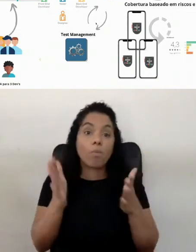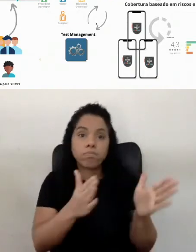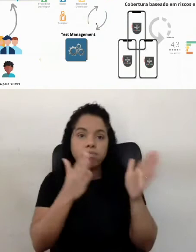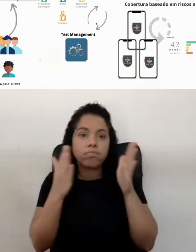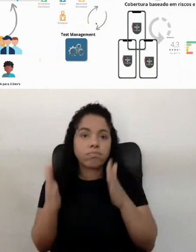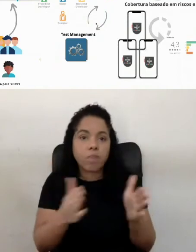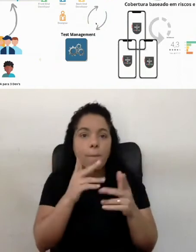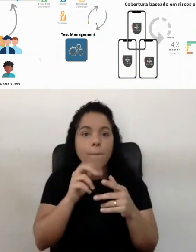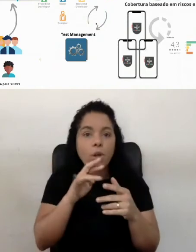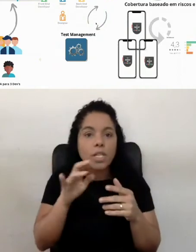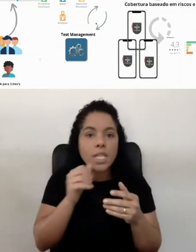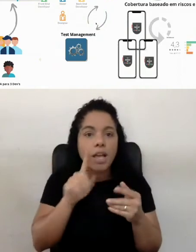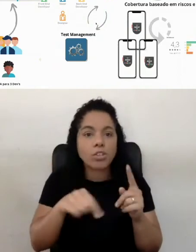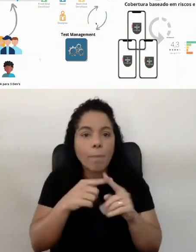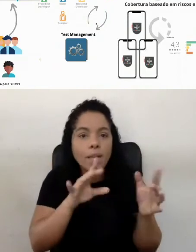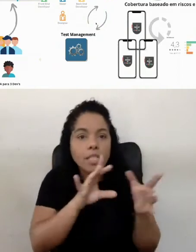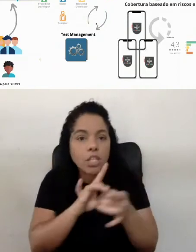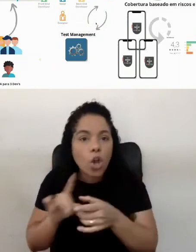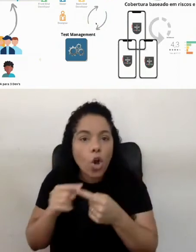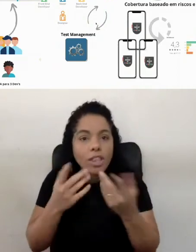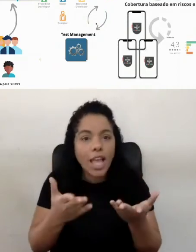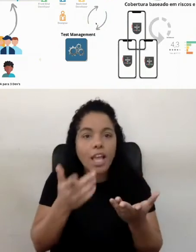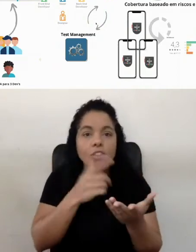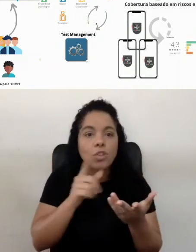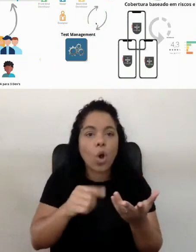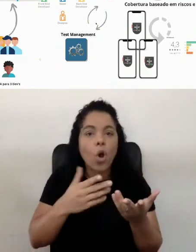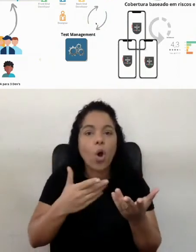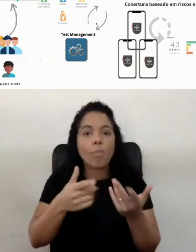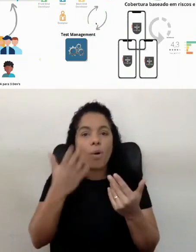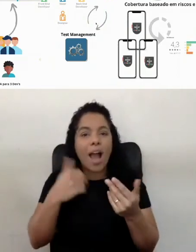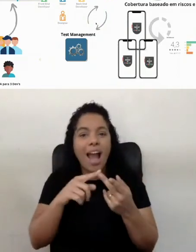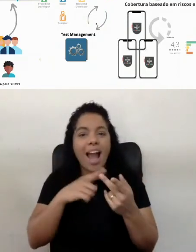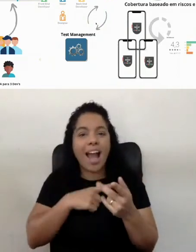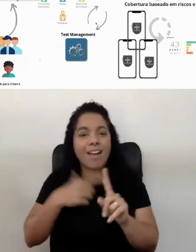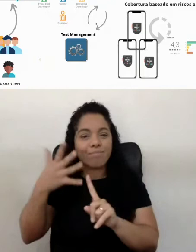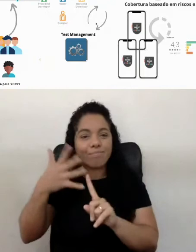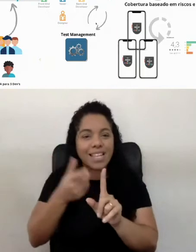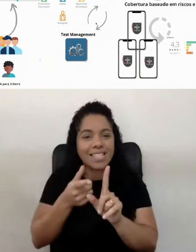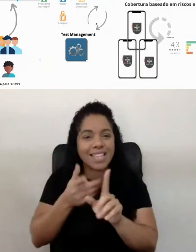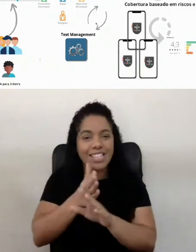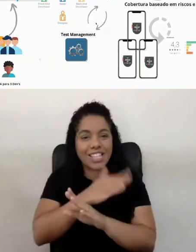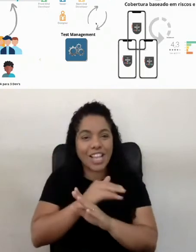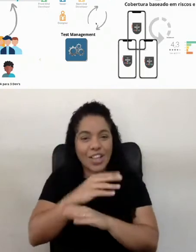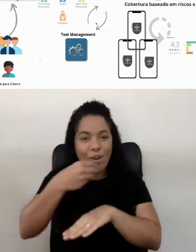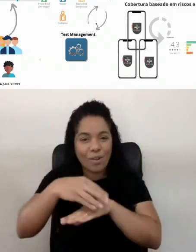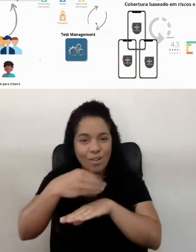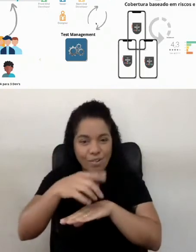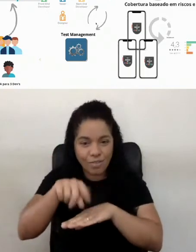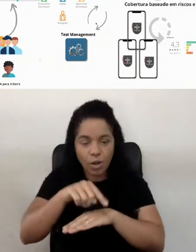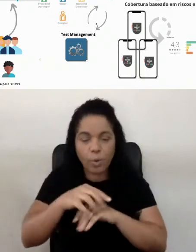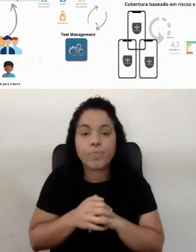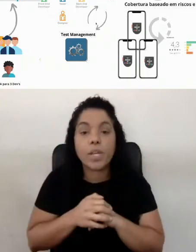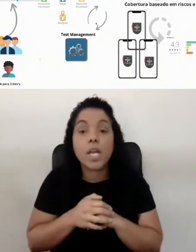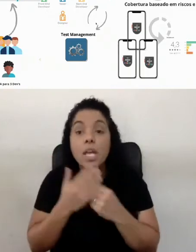estar mais inserido nesse contexto, como a nossa amiga aí estava comentando na conversa anterior. E eu